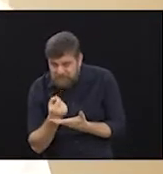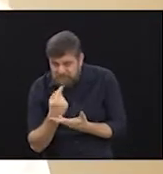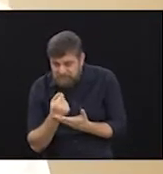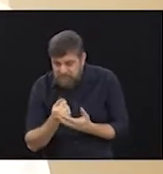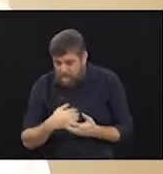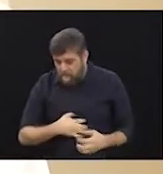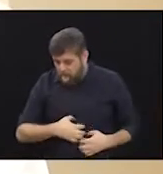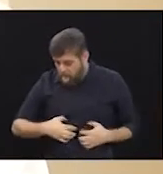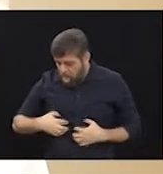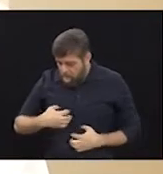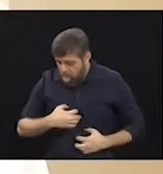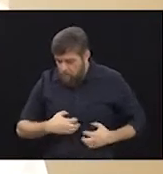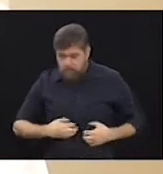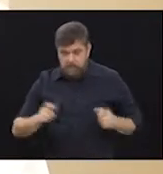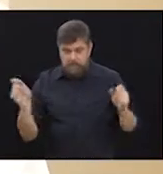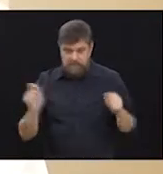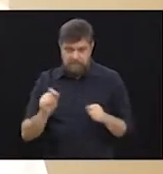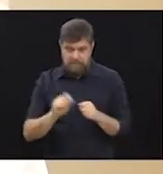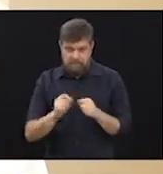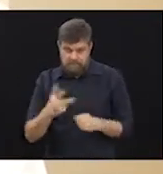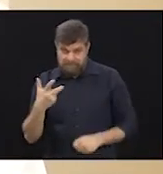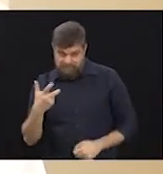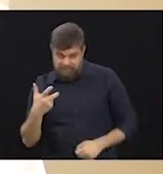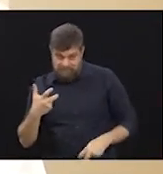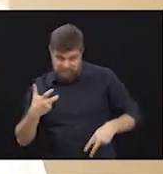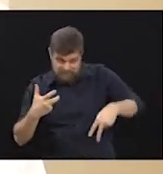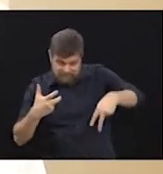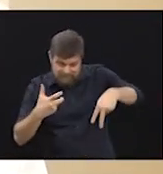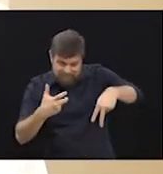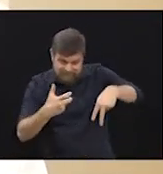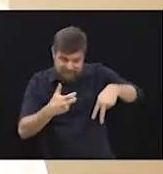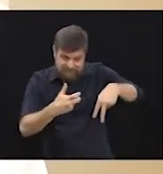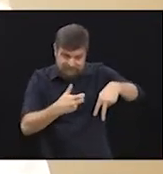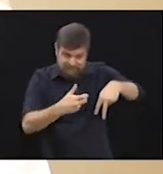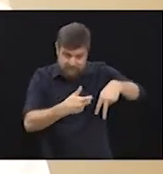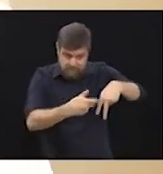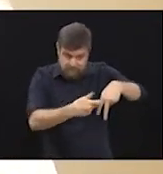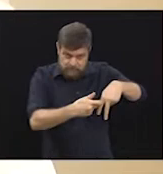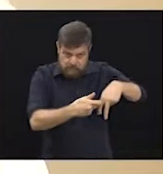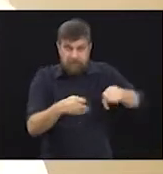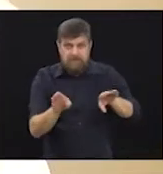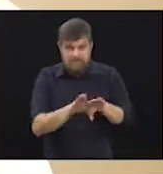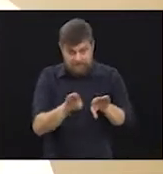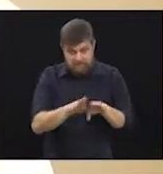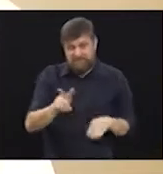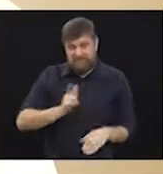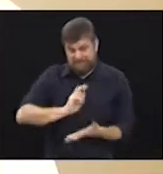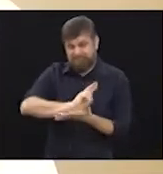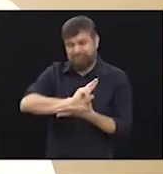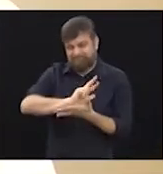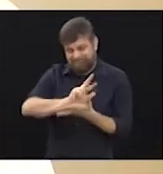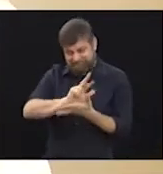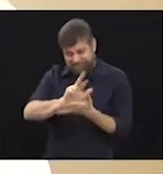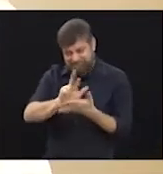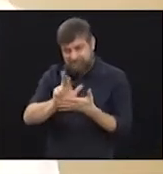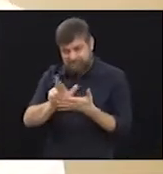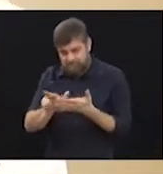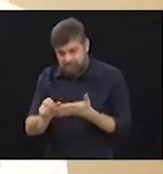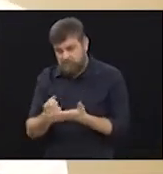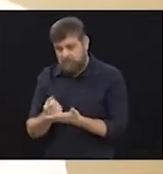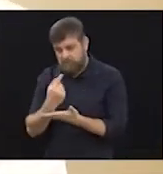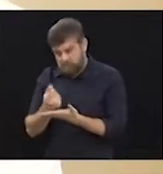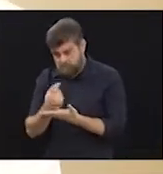você pode fazer um procedimento de infiltração intraarticular. Então, existem diversos tipos de